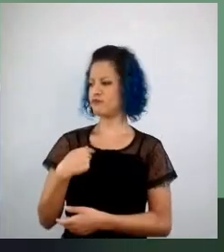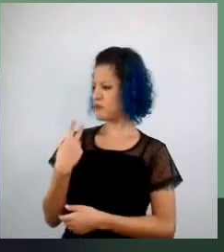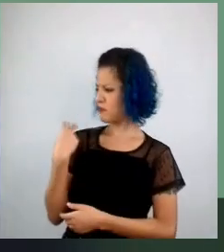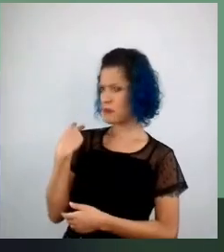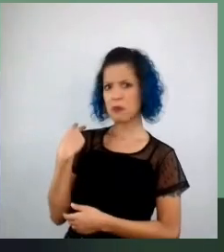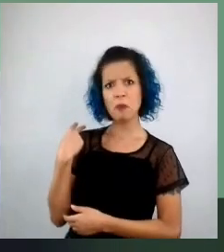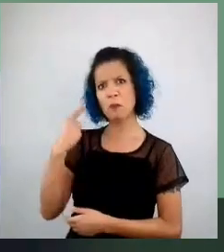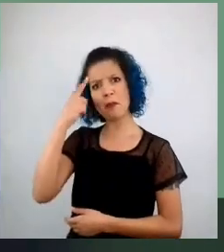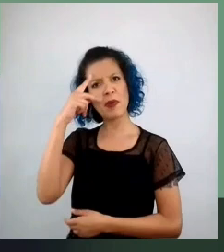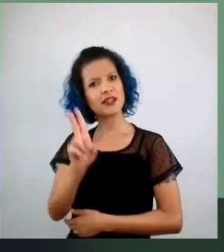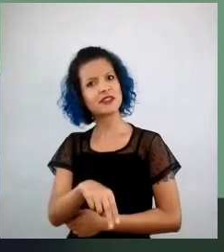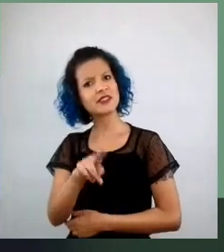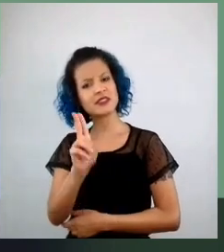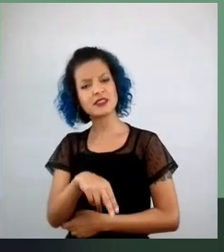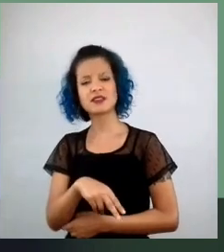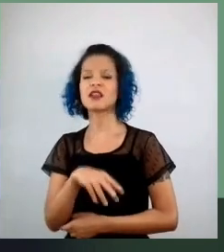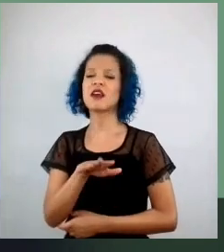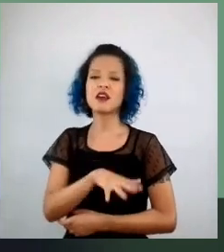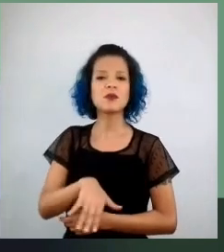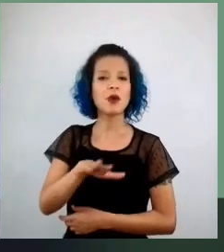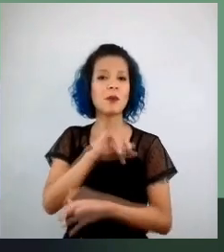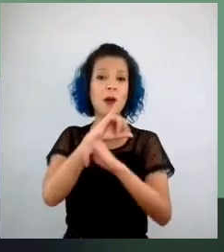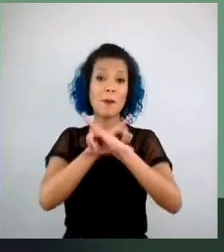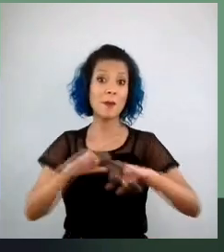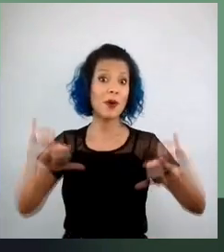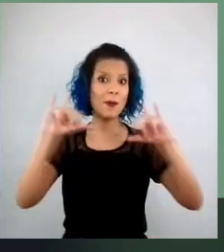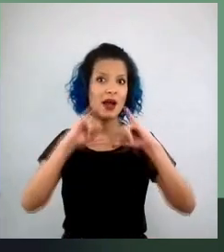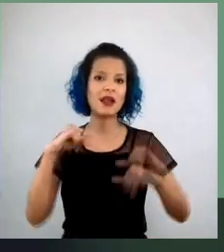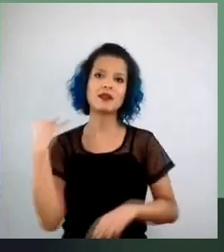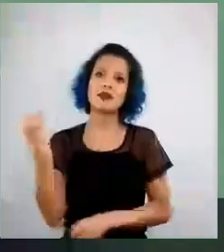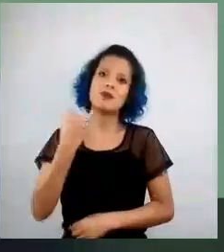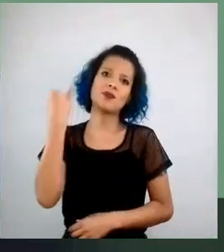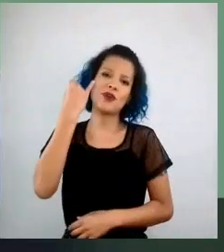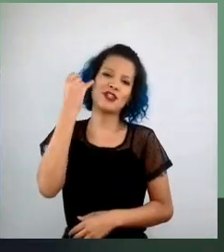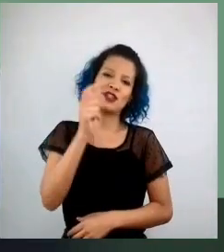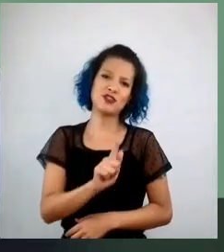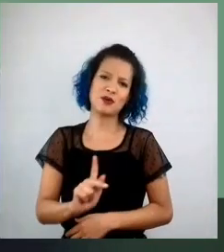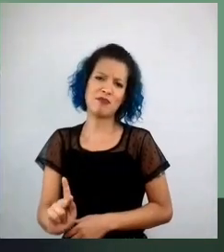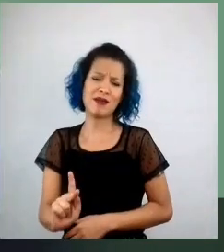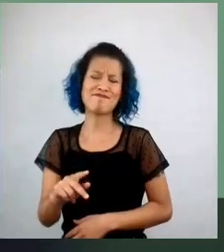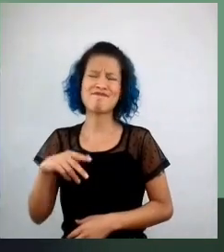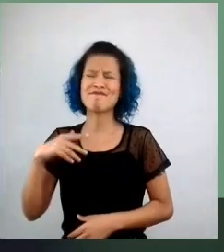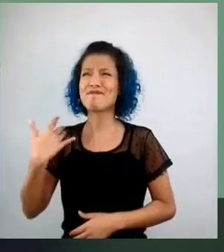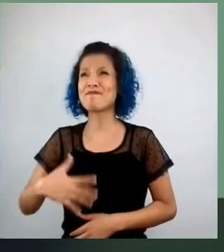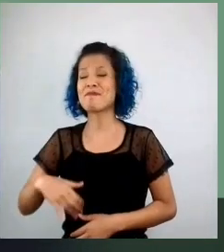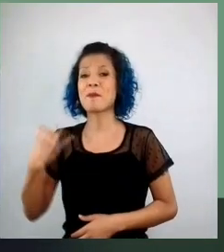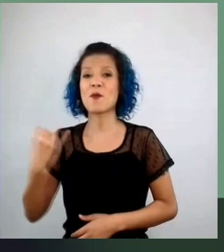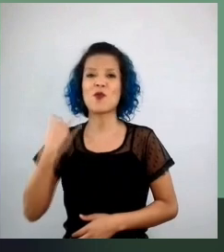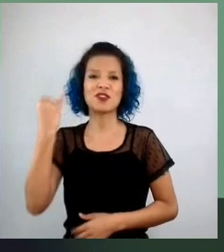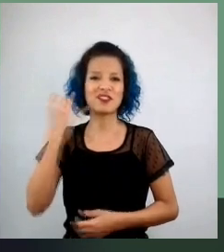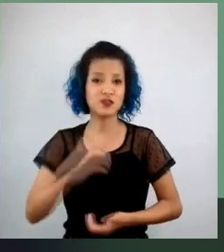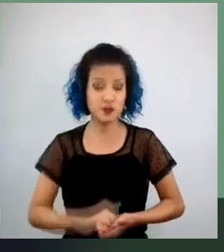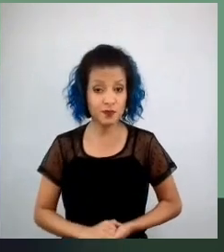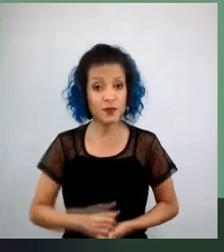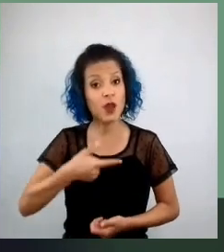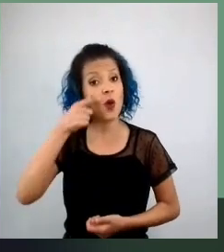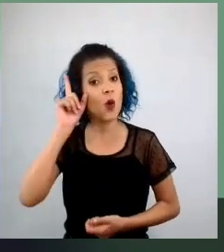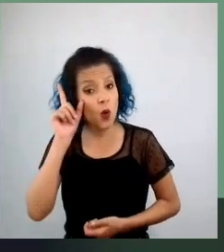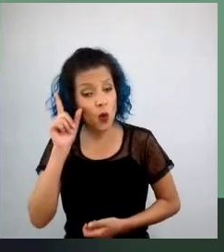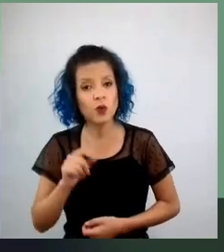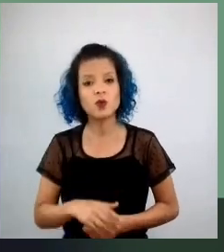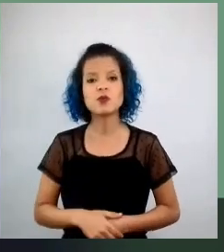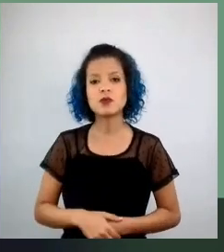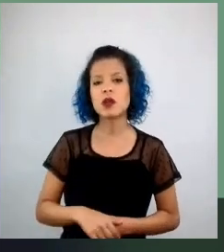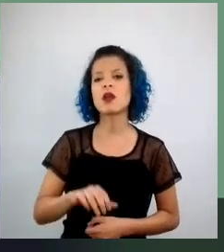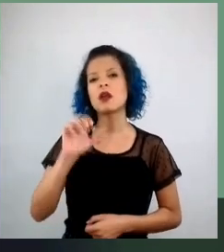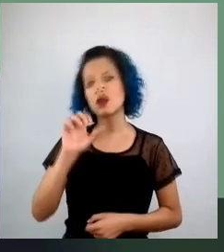no mundo da propaganda, eu acho isso fundamental. Ontem, quando a Thais Fabres falou, a gente